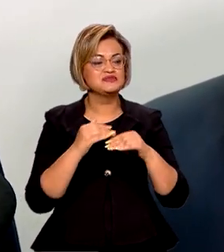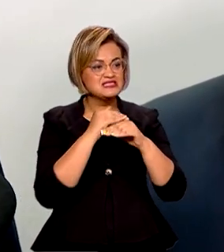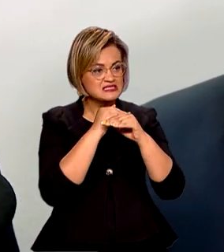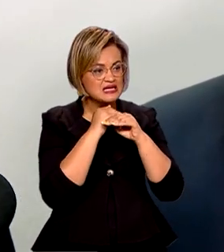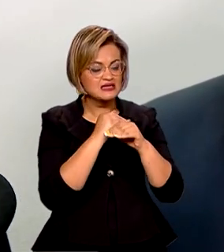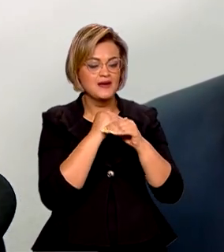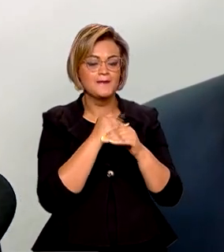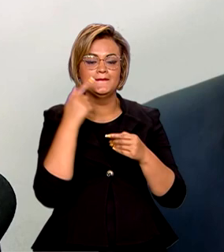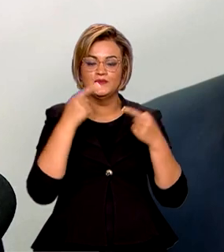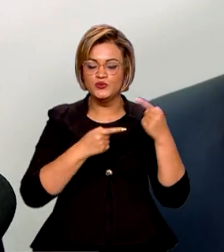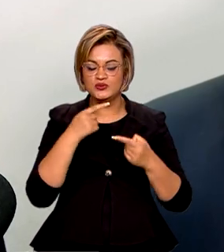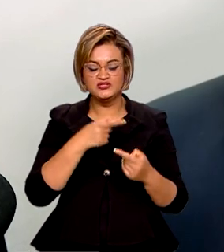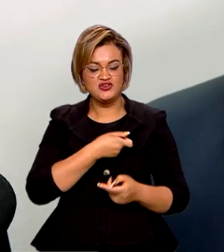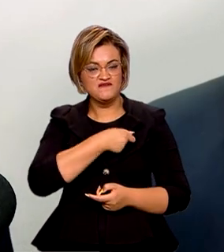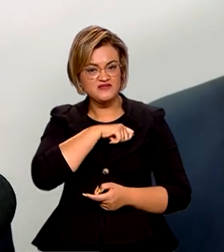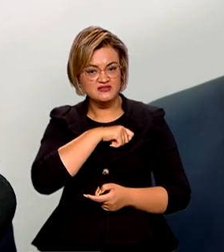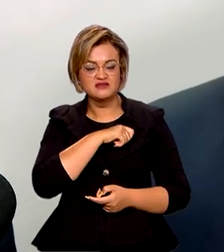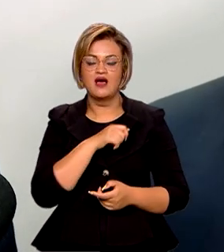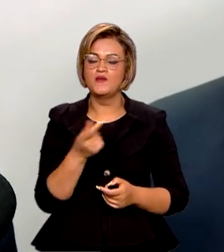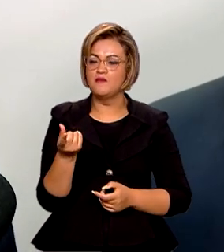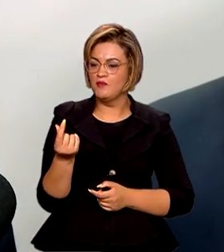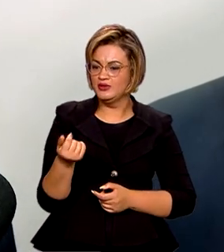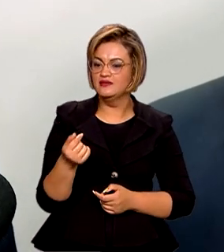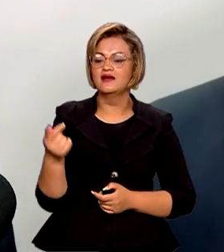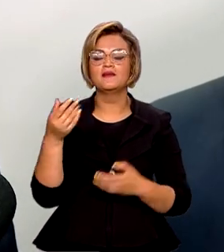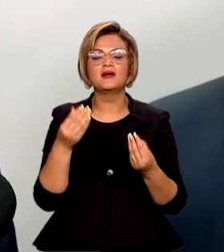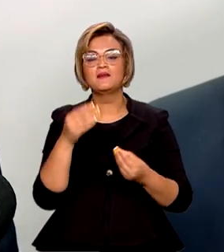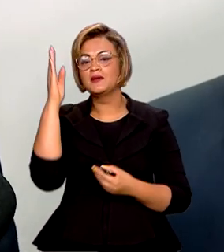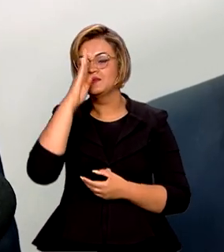a política fiscal e monetária para o Brasil voltar a sonhar com dias melhores.